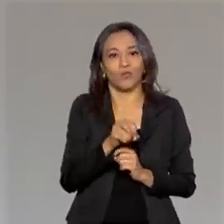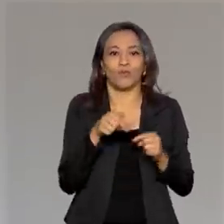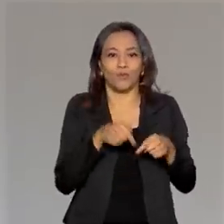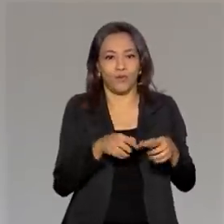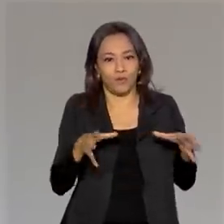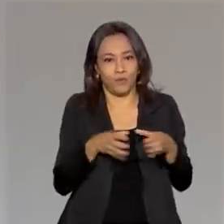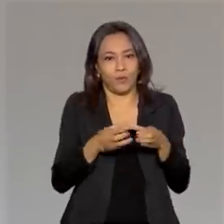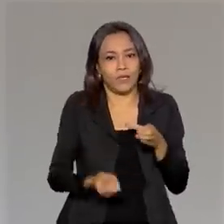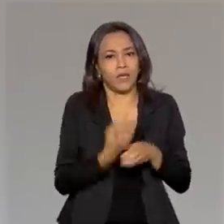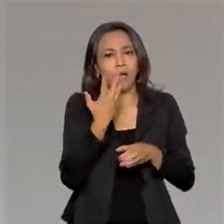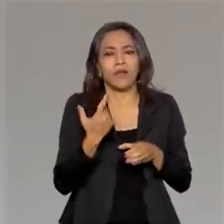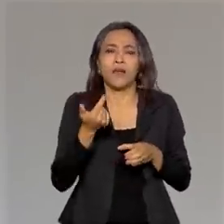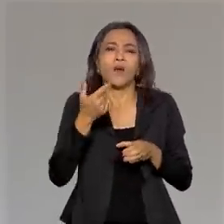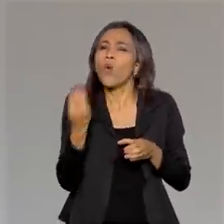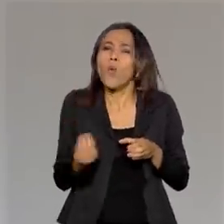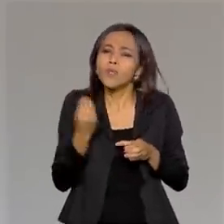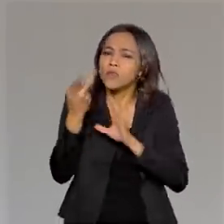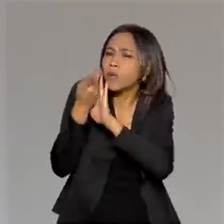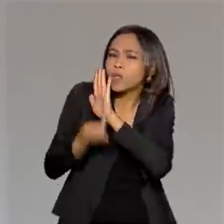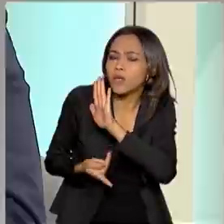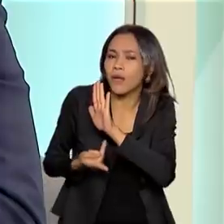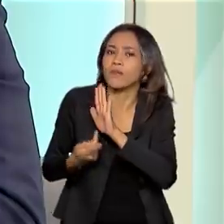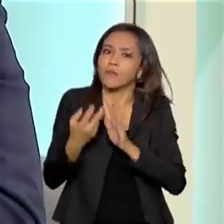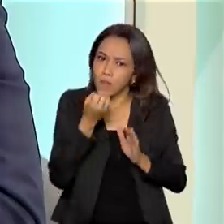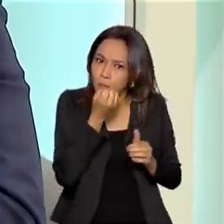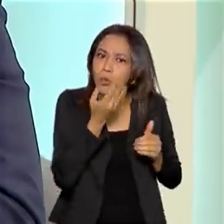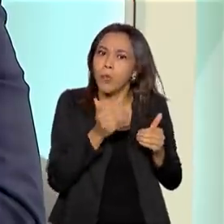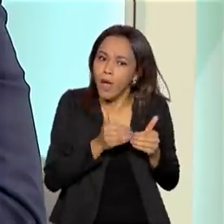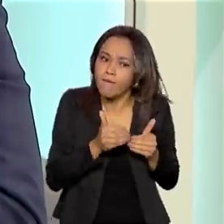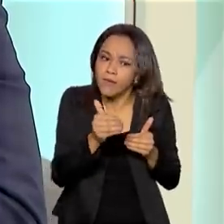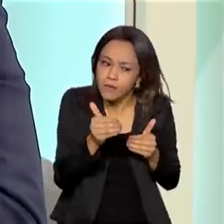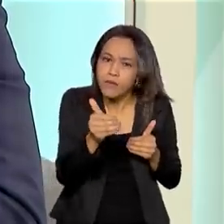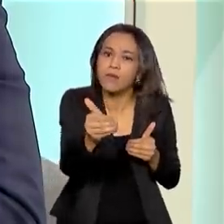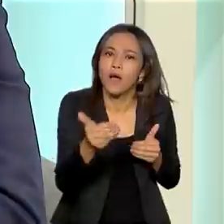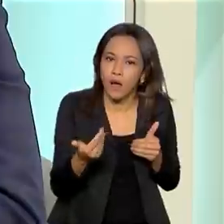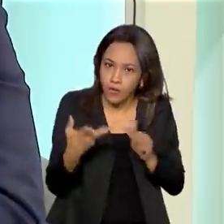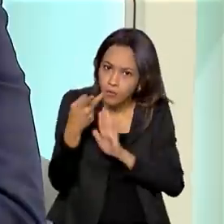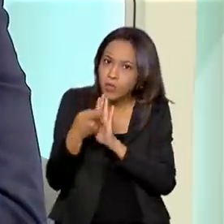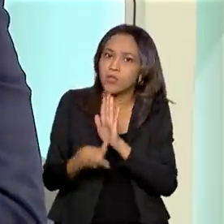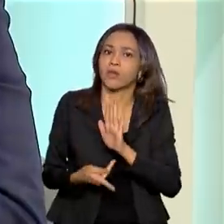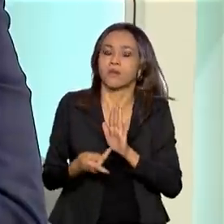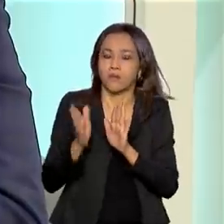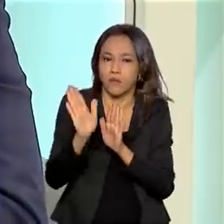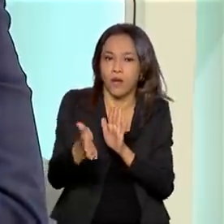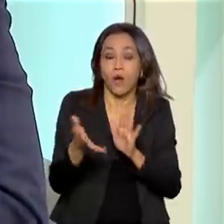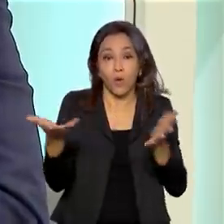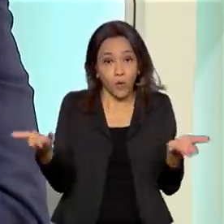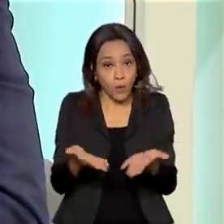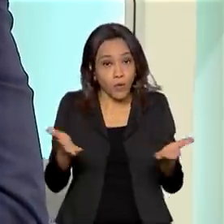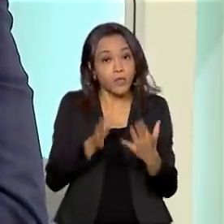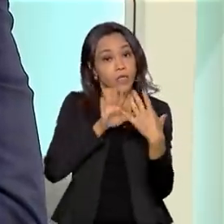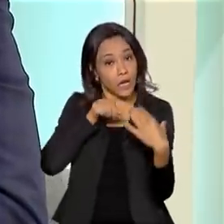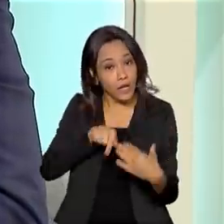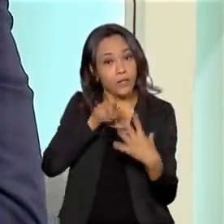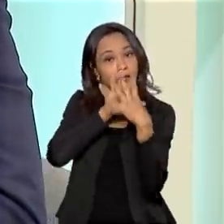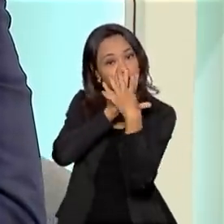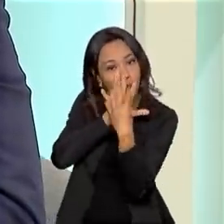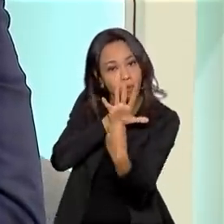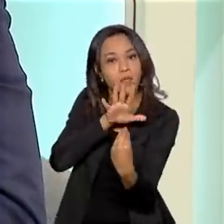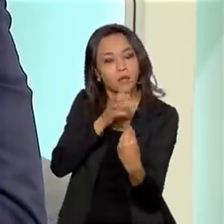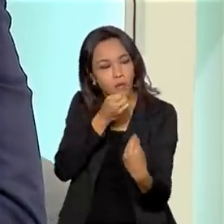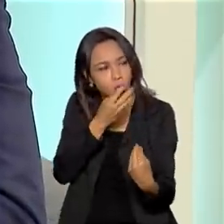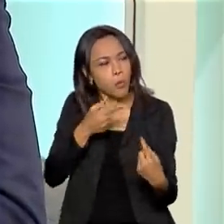projeto que cria esse fundo patrimonial aqui? Isso está bem avançado. Quer dizer, hoje essa modelagem está bastante